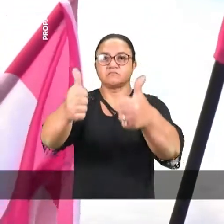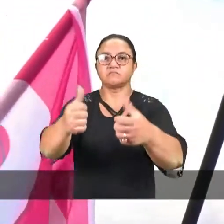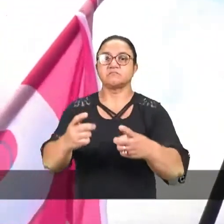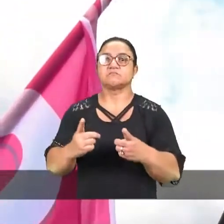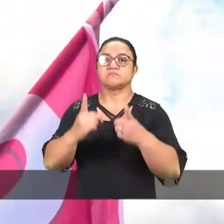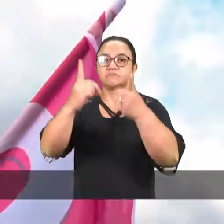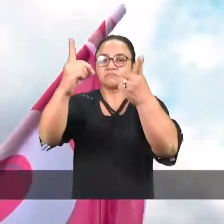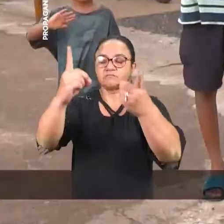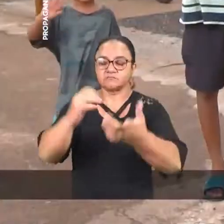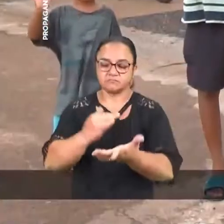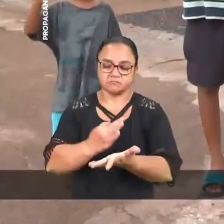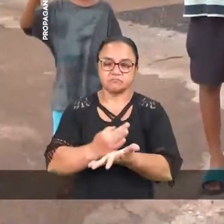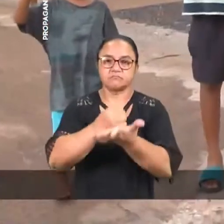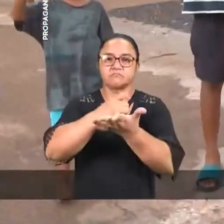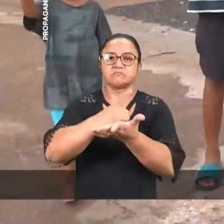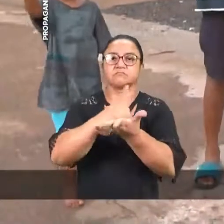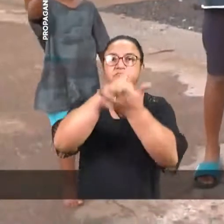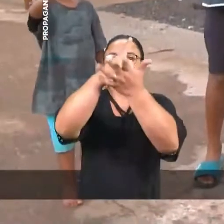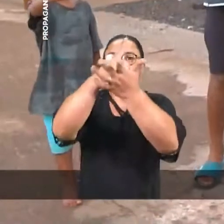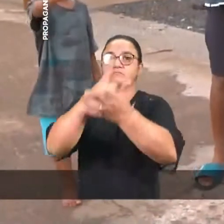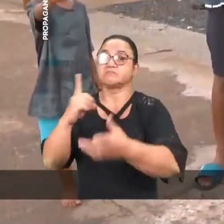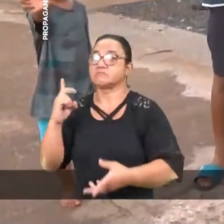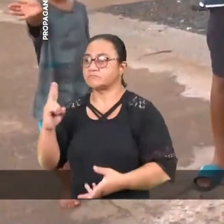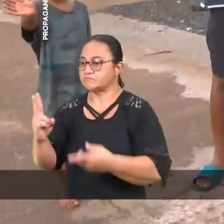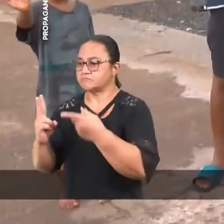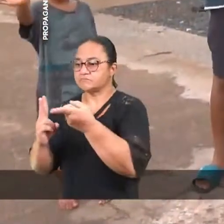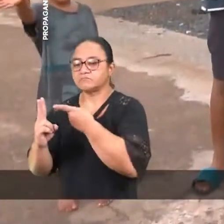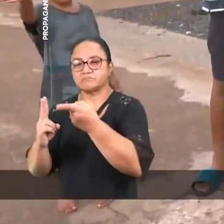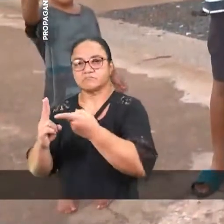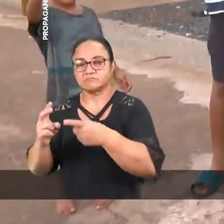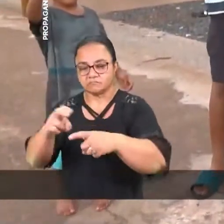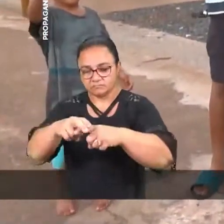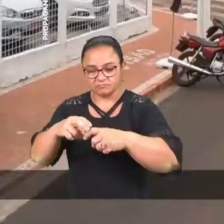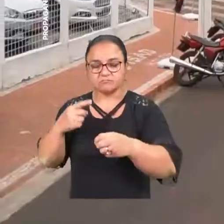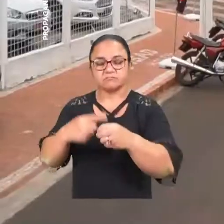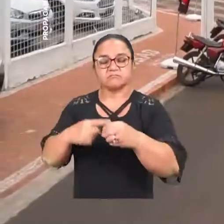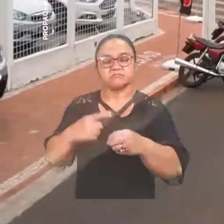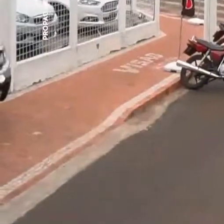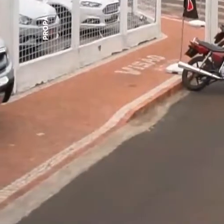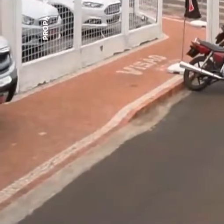mais dignidade. Dione e Daniel pela nossa cidade.